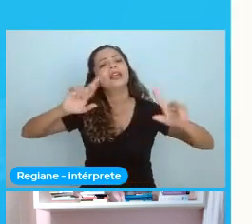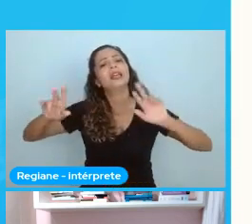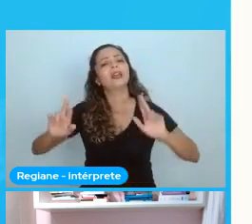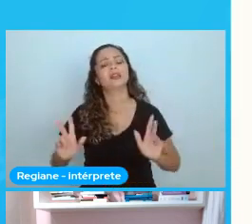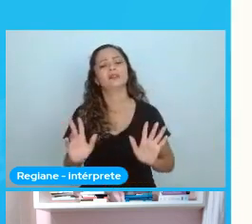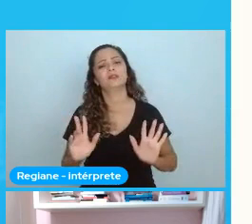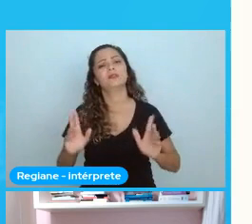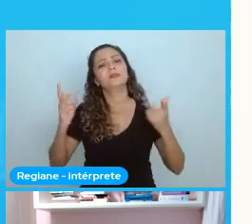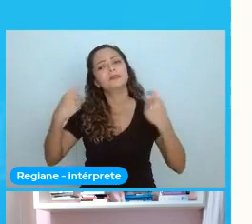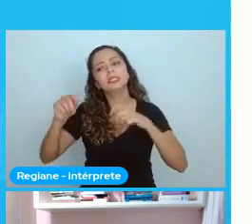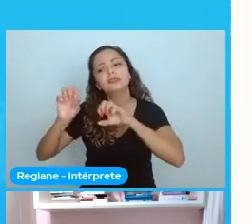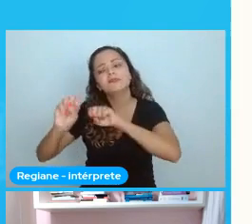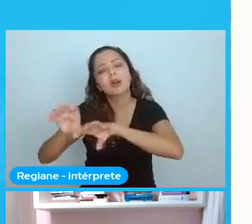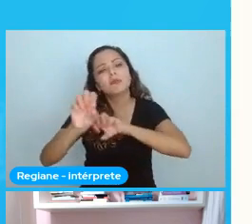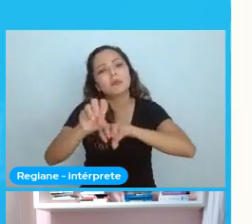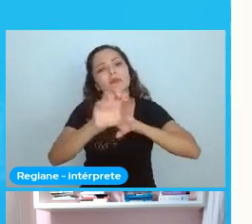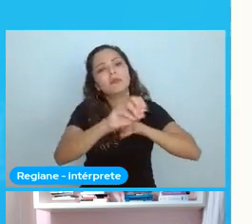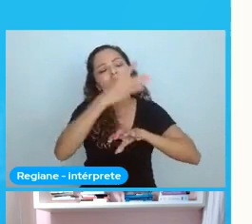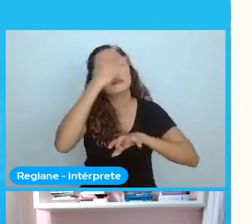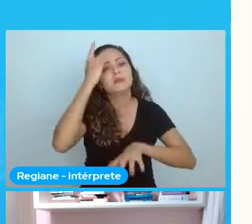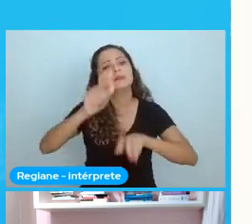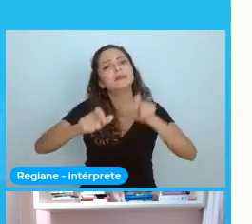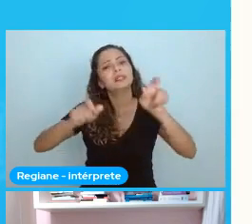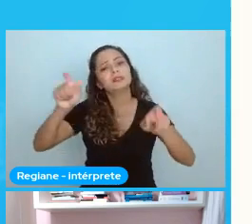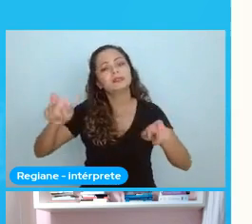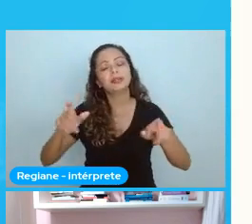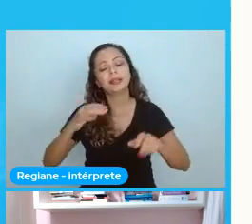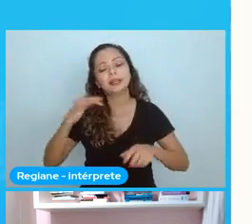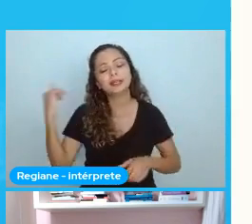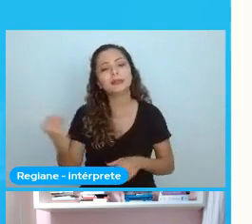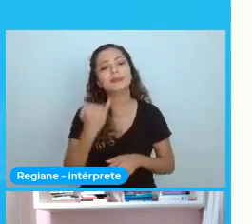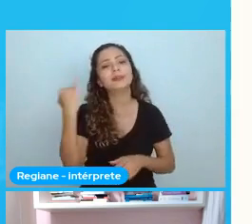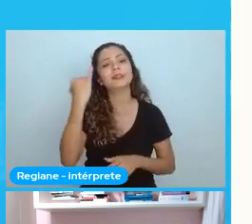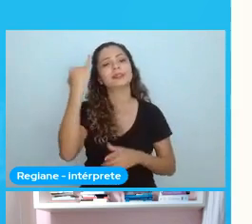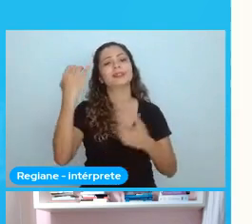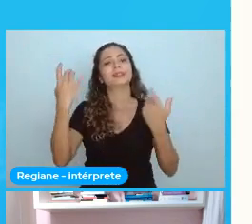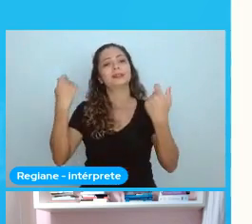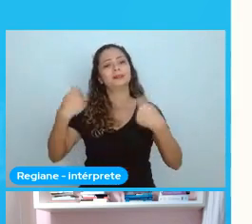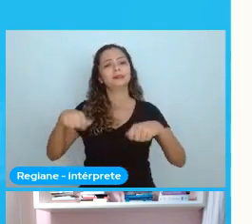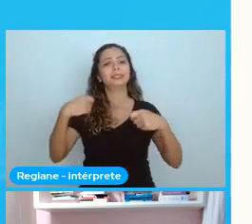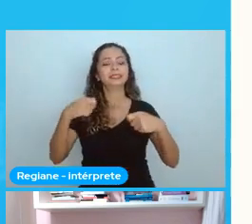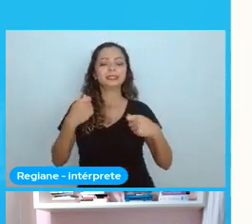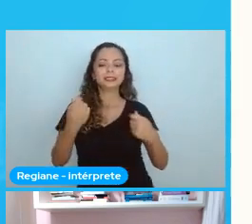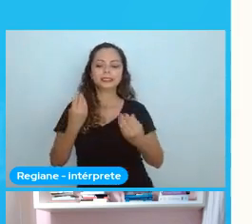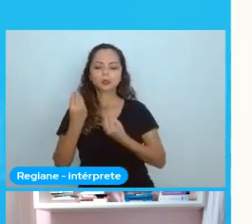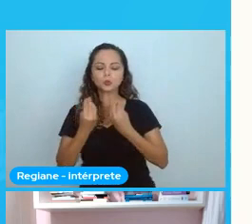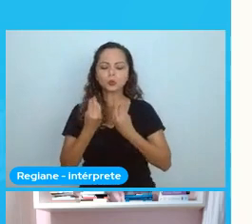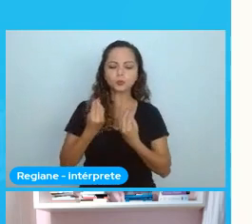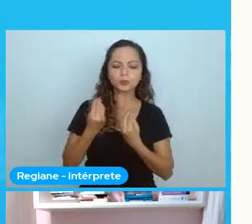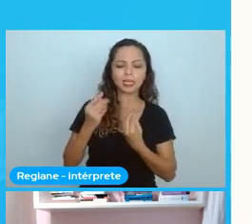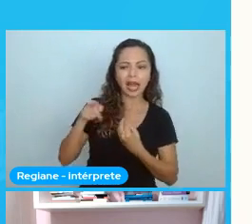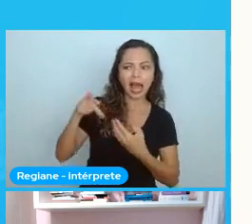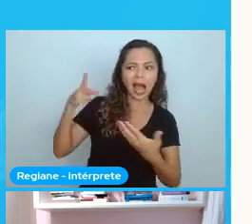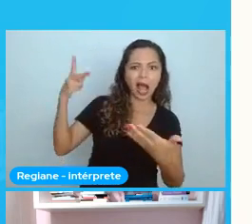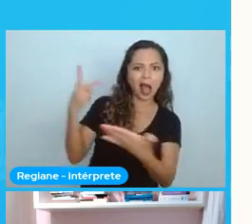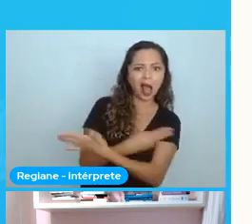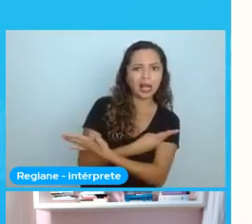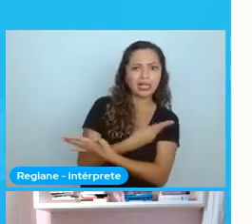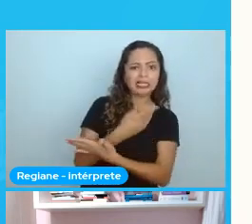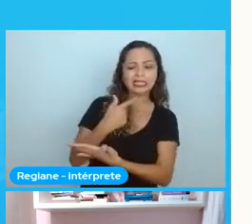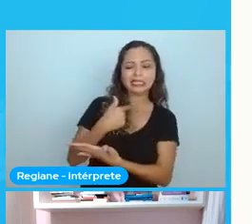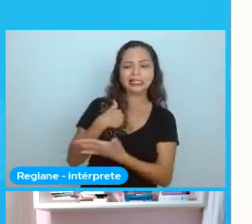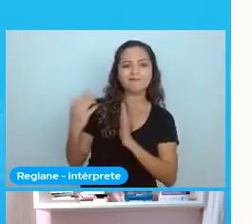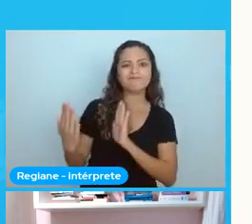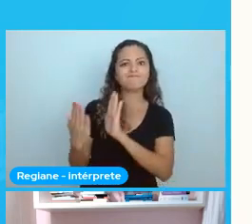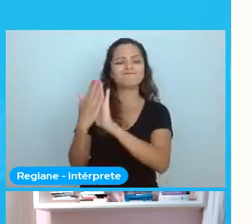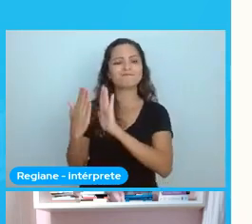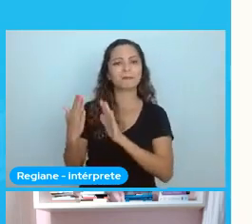que vocês criarem mecanismos para conseguir lidar com esse tipo de situação. A gente também demorou. E